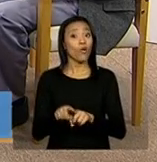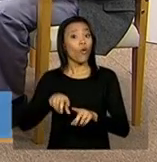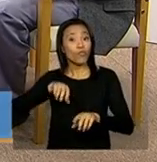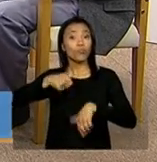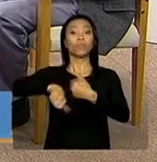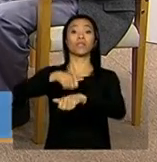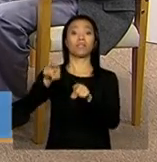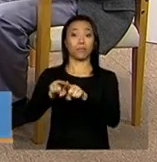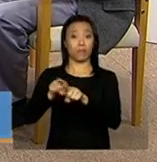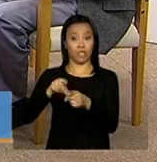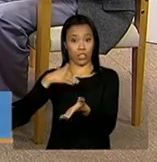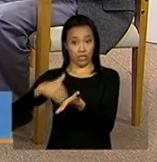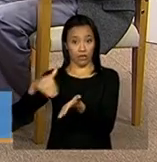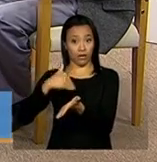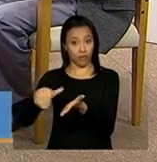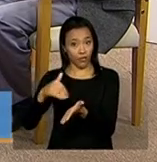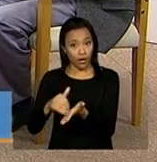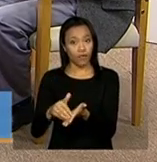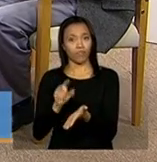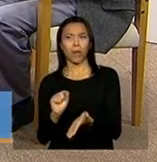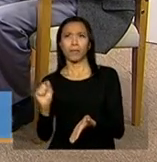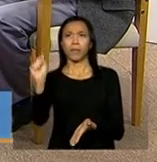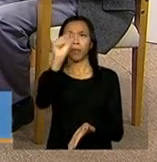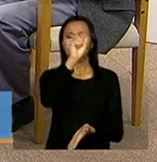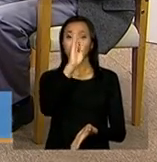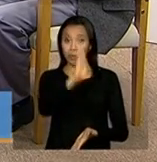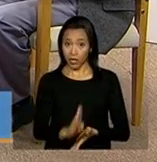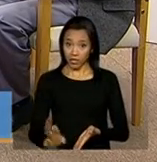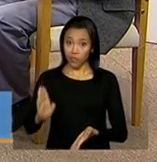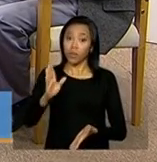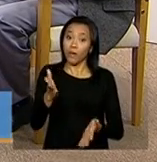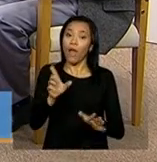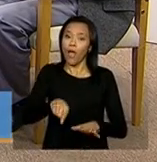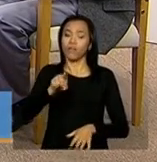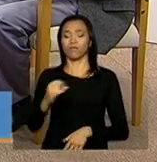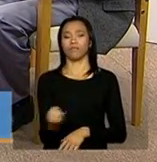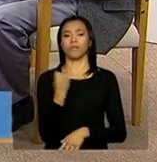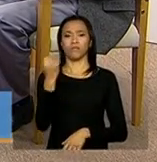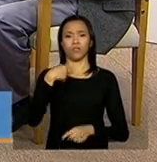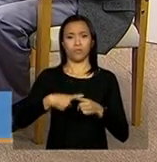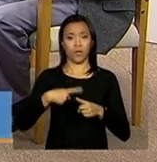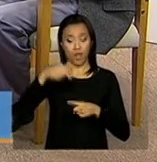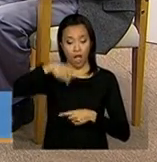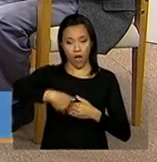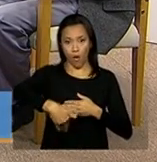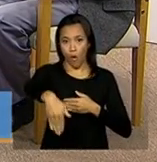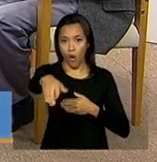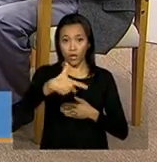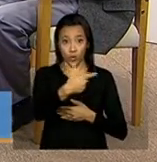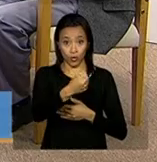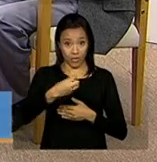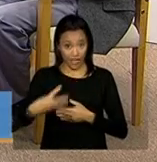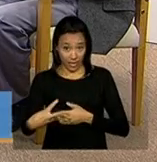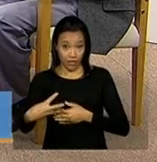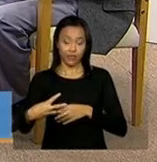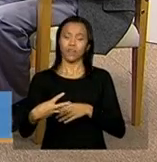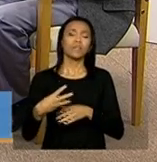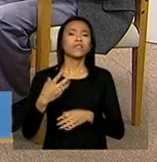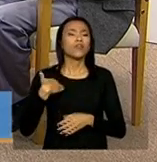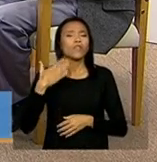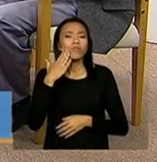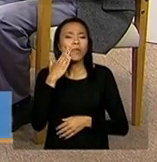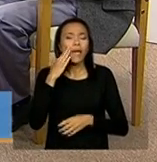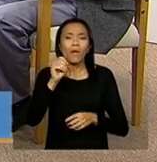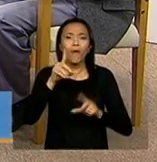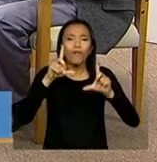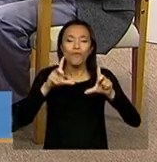secretários. Então, é muito importante porque agora, em 2013, é como se a gente fosse tirar uma grande fotografia